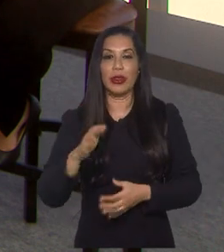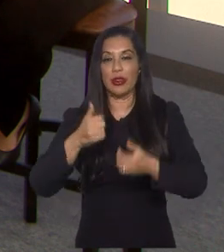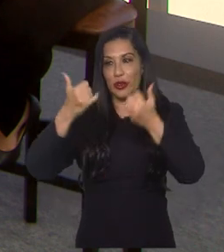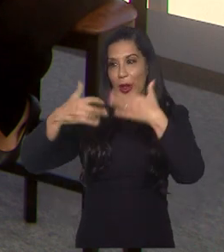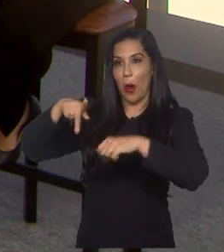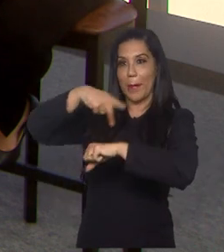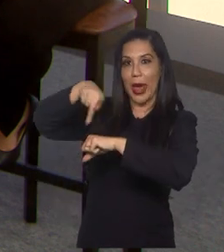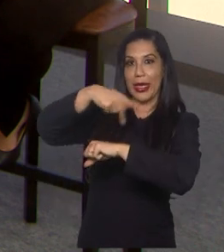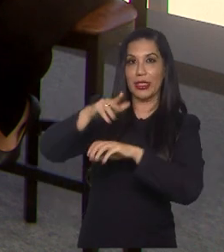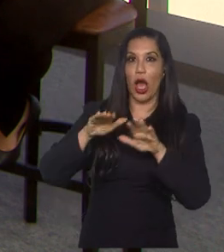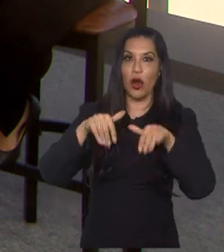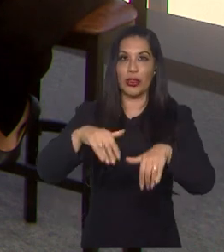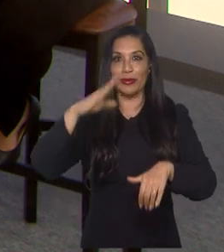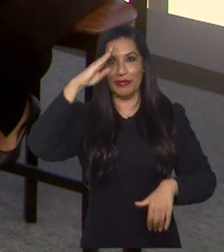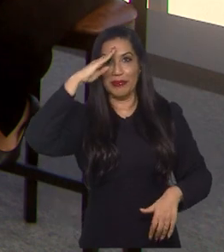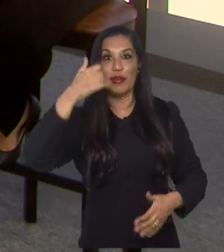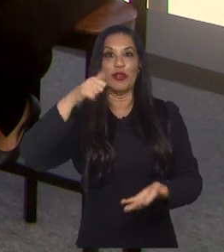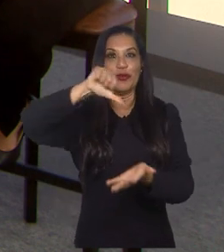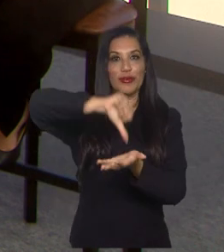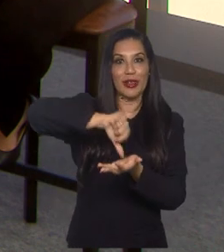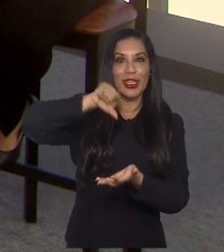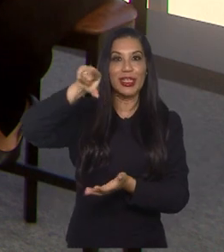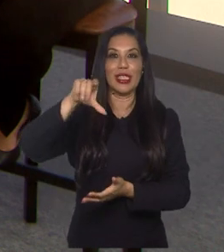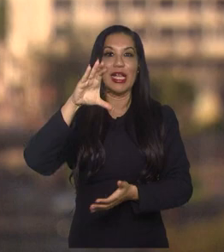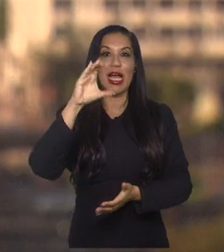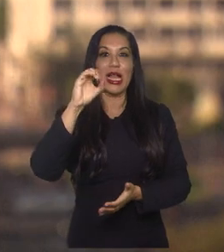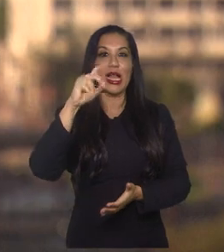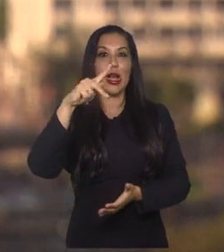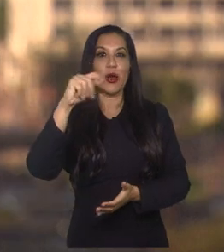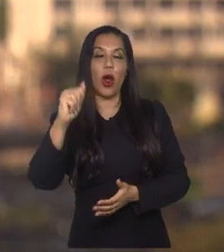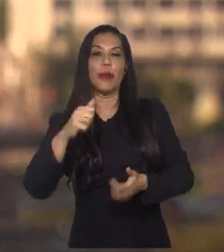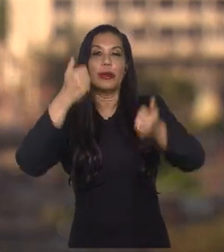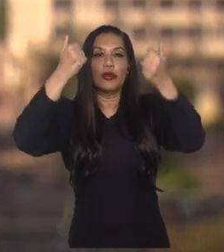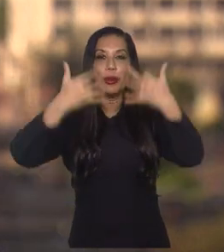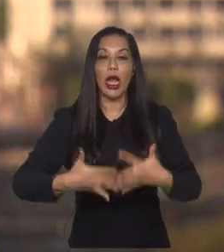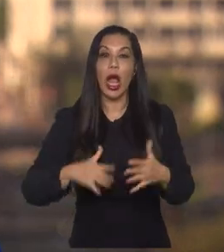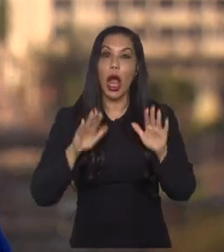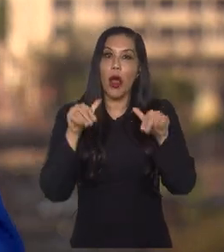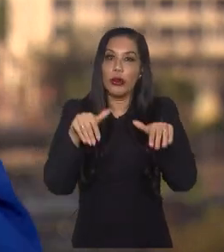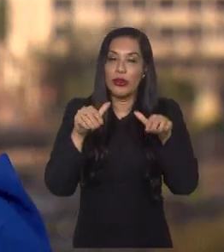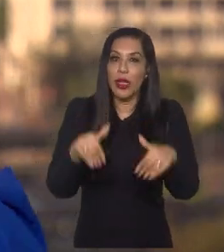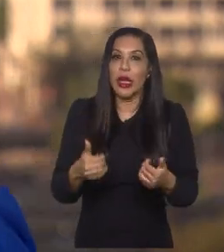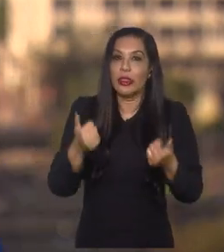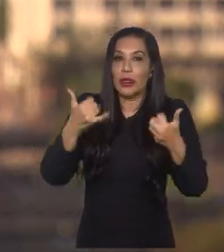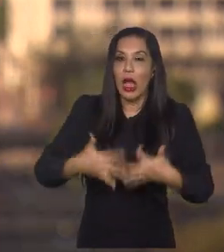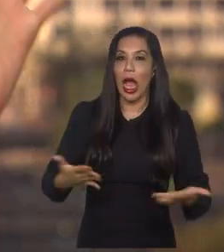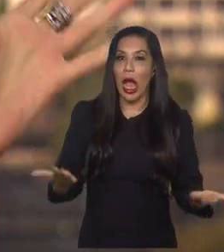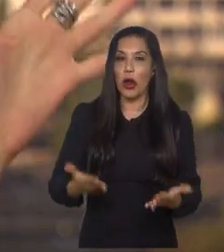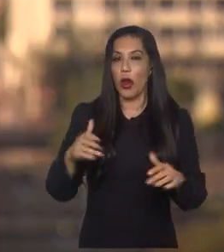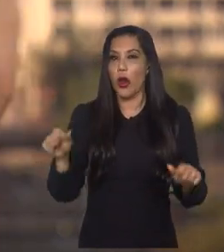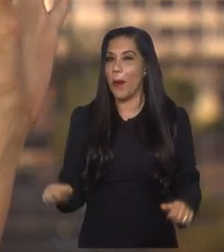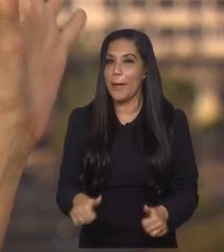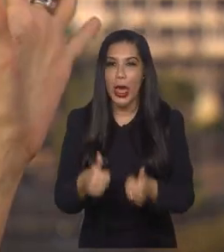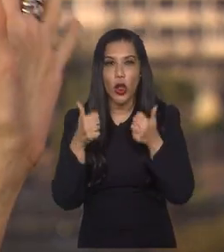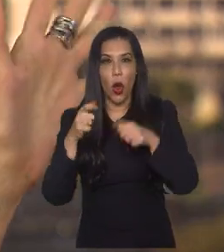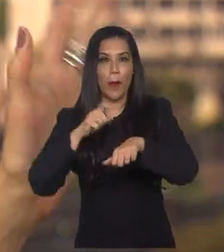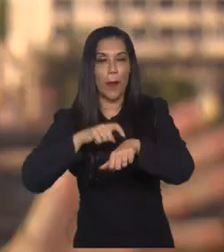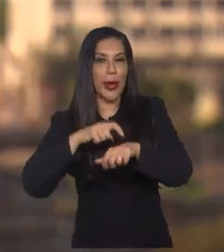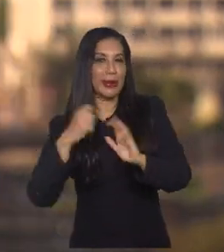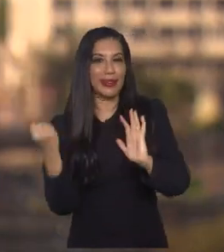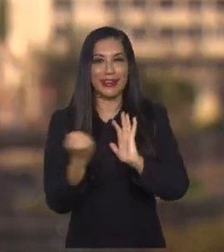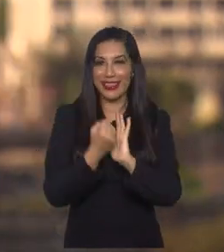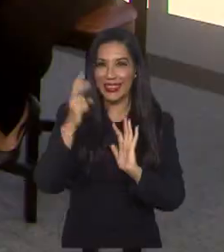Austrália, anfitriã aí dessa Copa. A Austrália, a gente pode dizer, Thiago, que está vivendo o melhor momento da